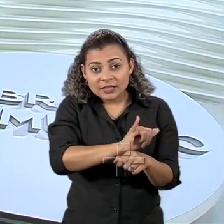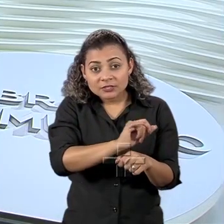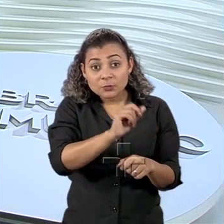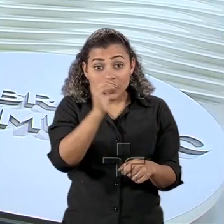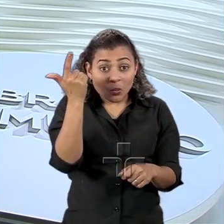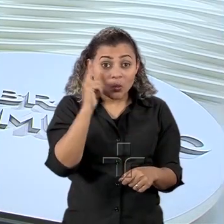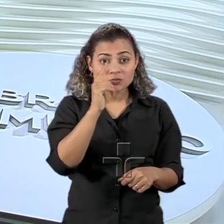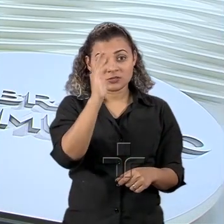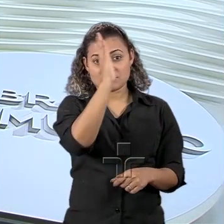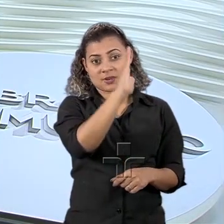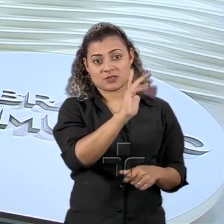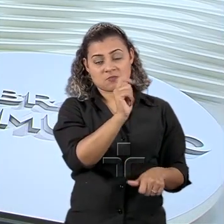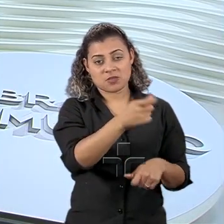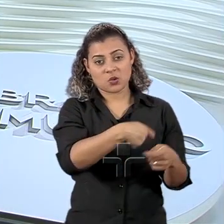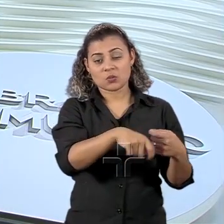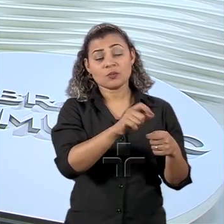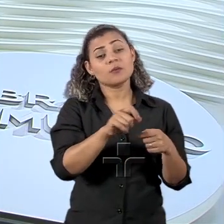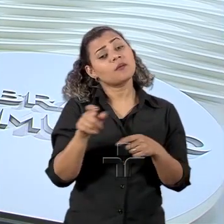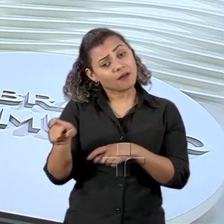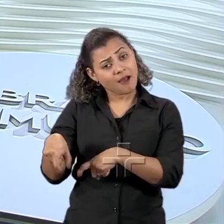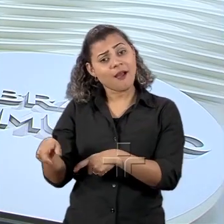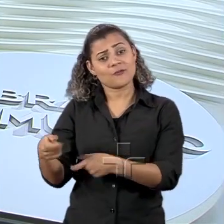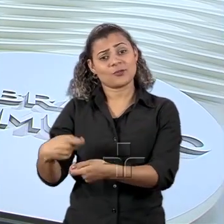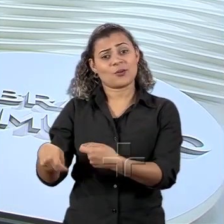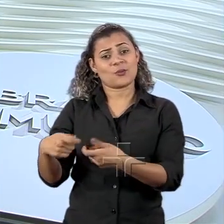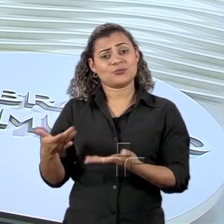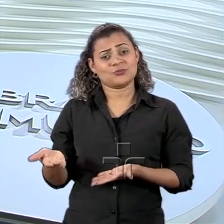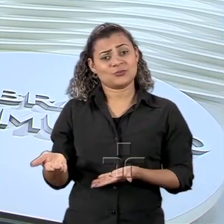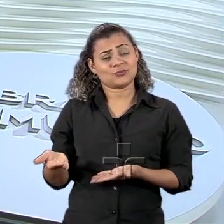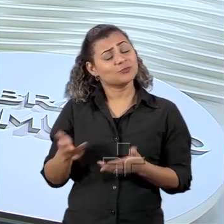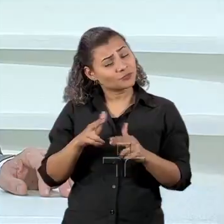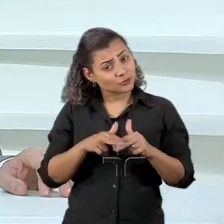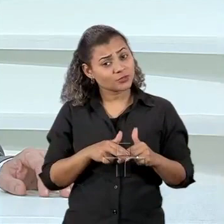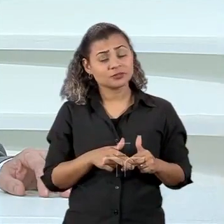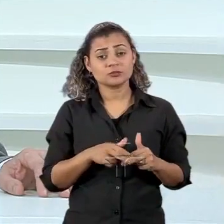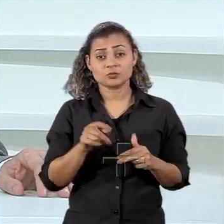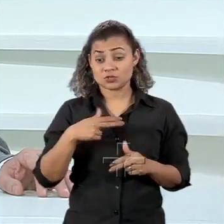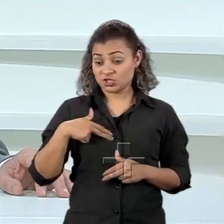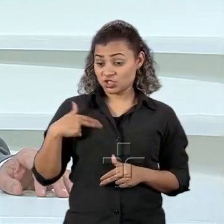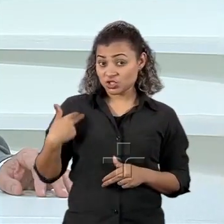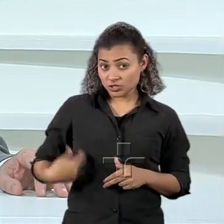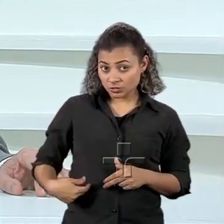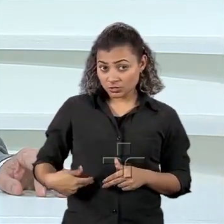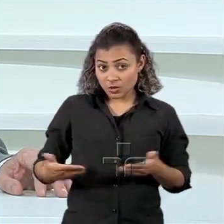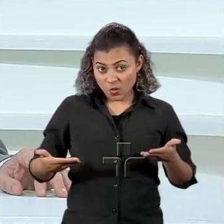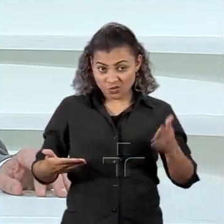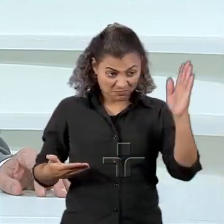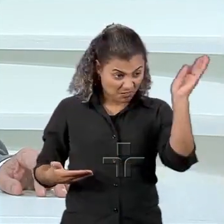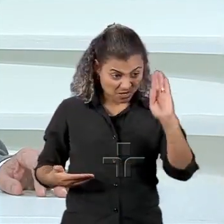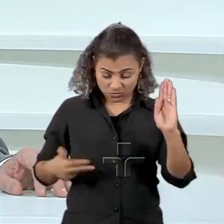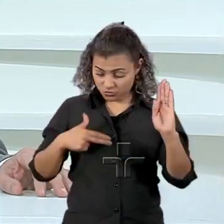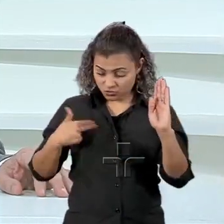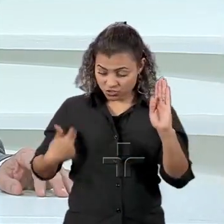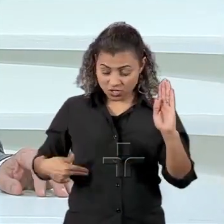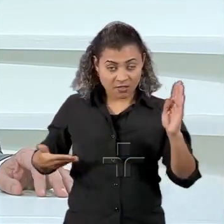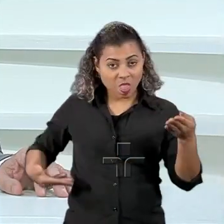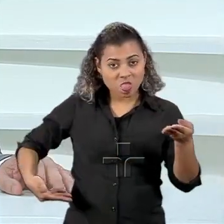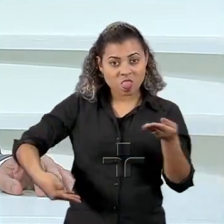nossa sociedade hoje, é o agronegócio. O embaixador lembrou bem. Com a China, nós temos hoje uma relação de